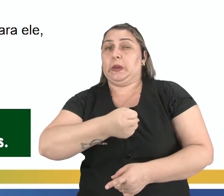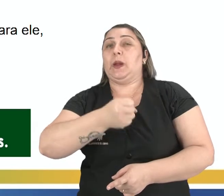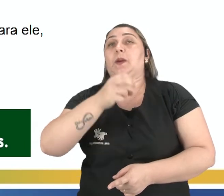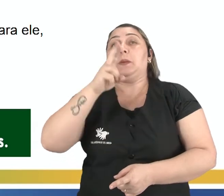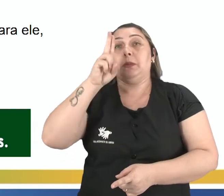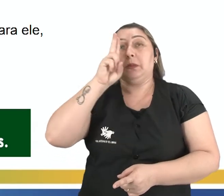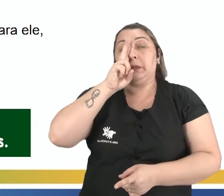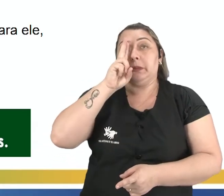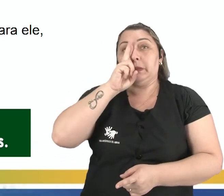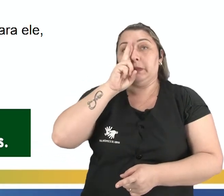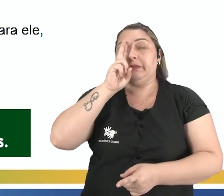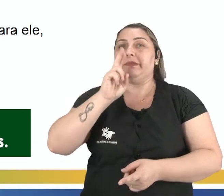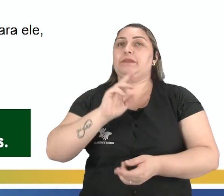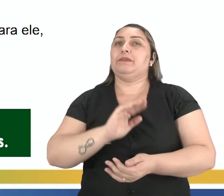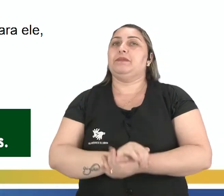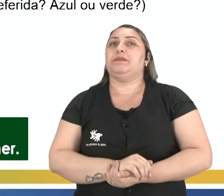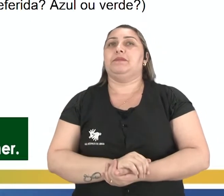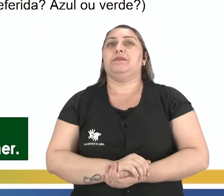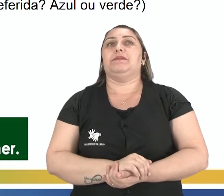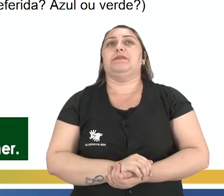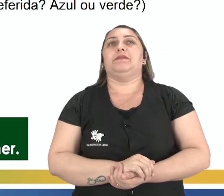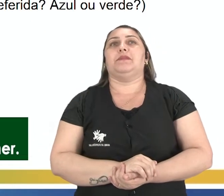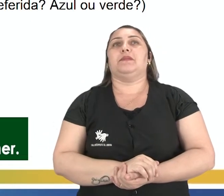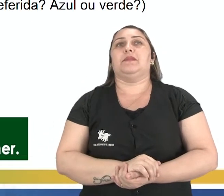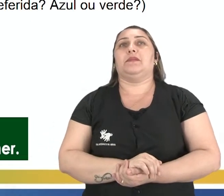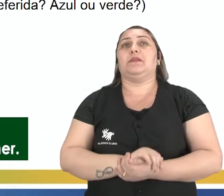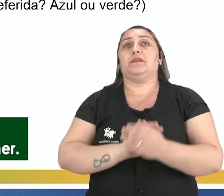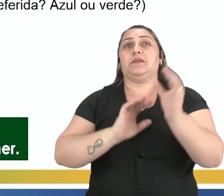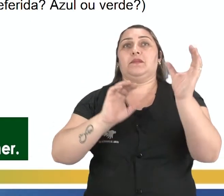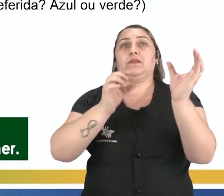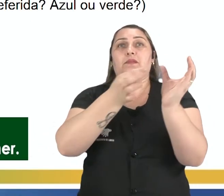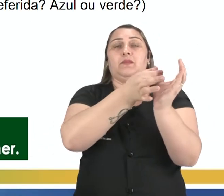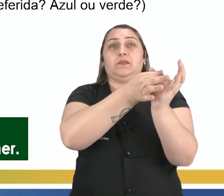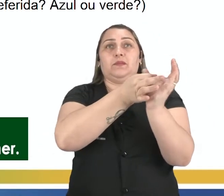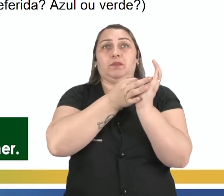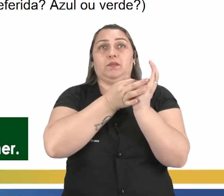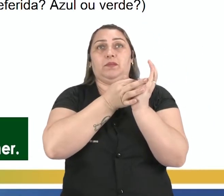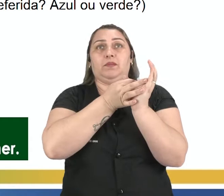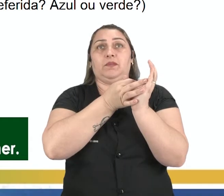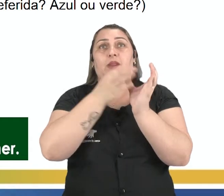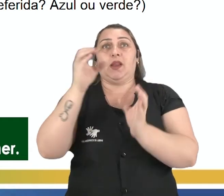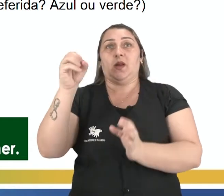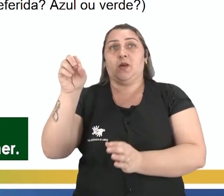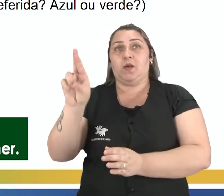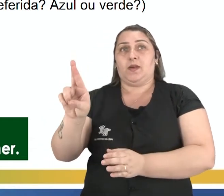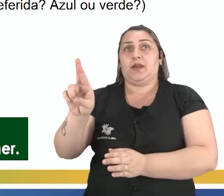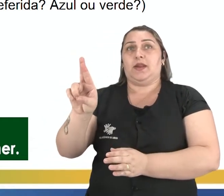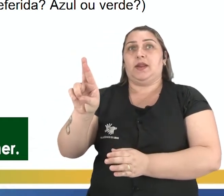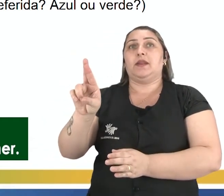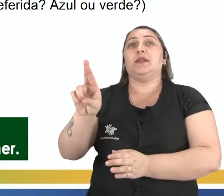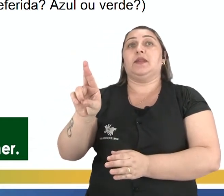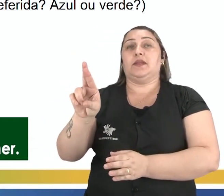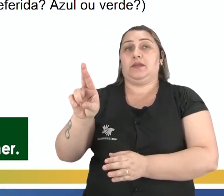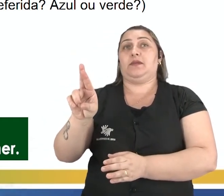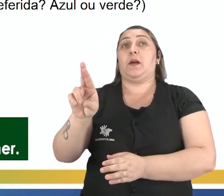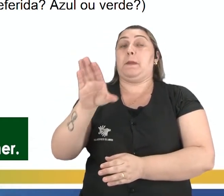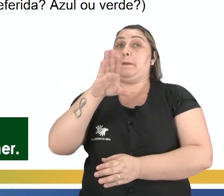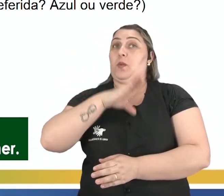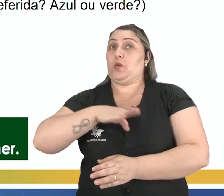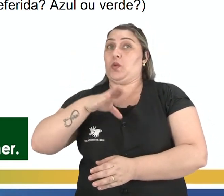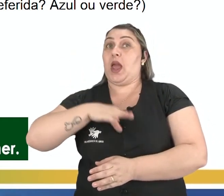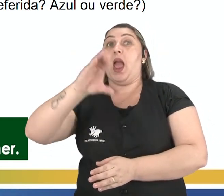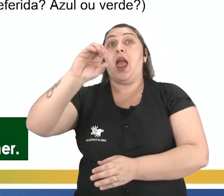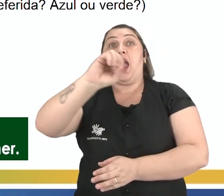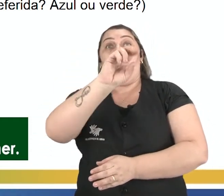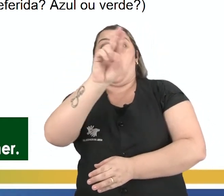Vamos ver a outra. Conjunction. Or. Conjunction or é traduzida como